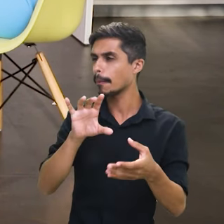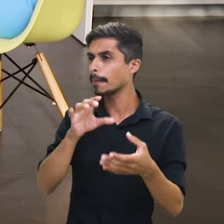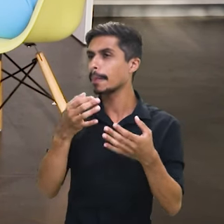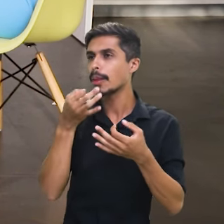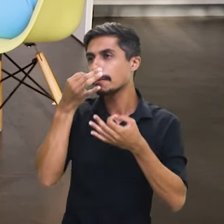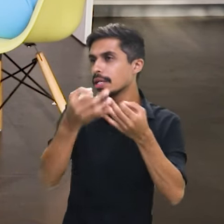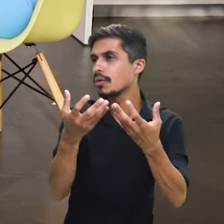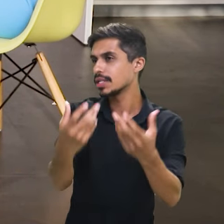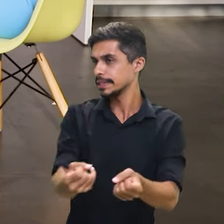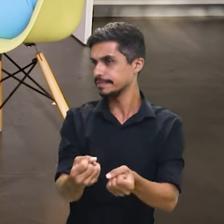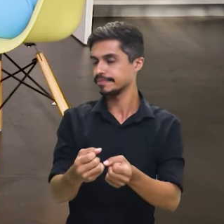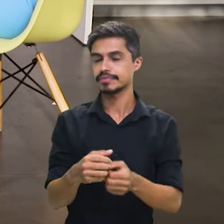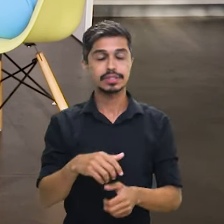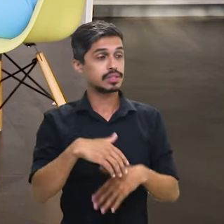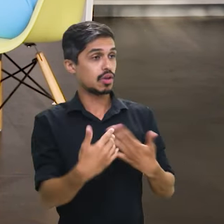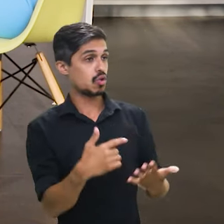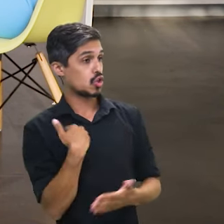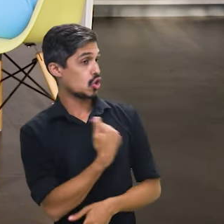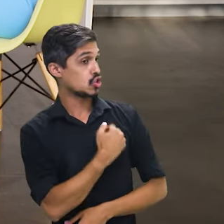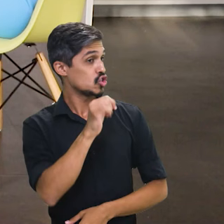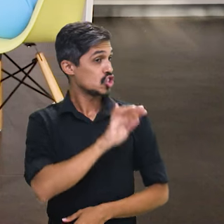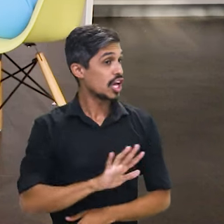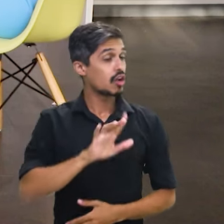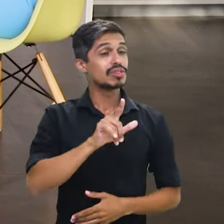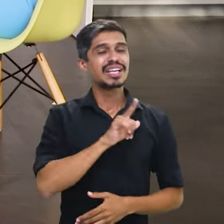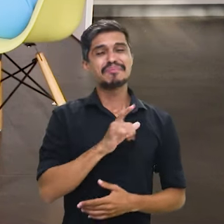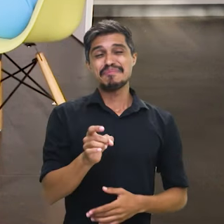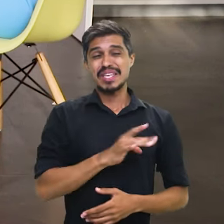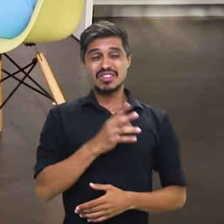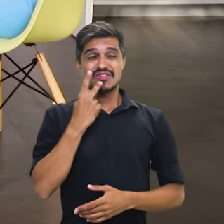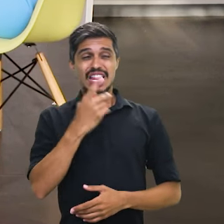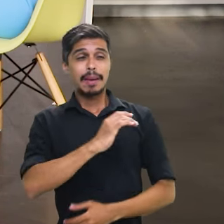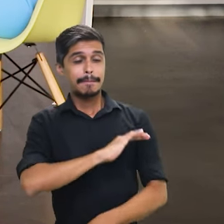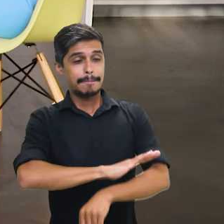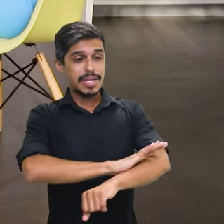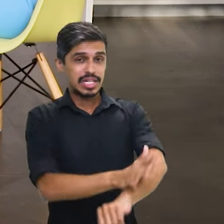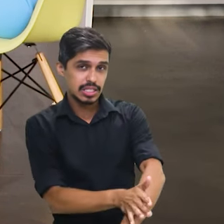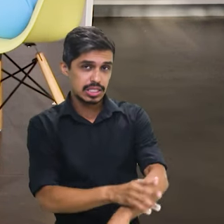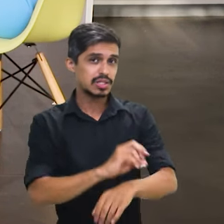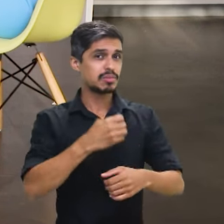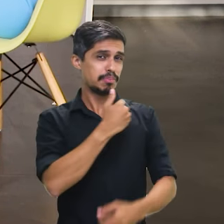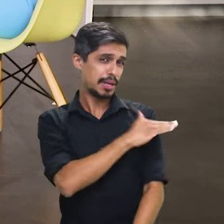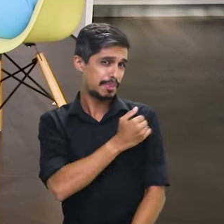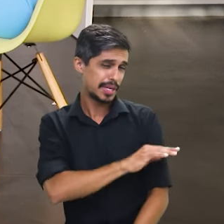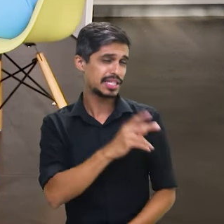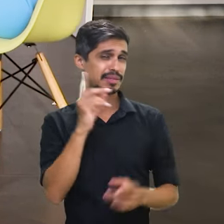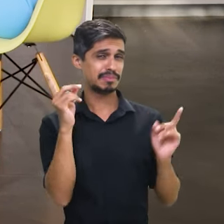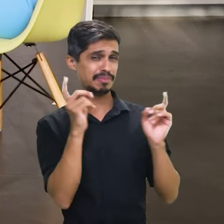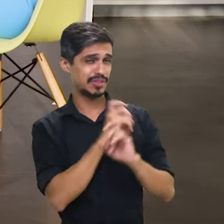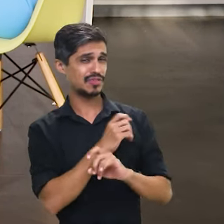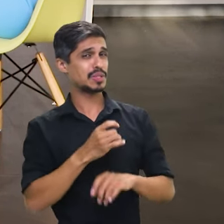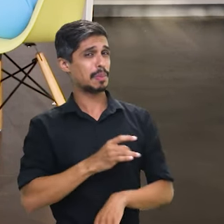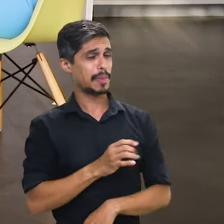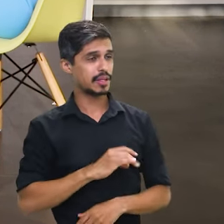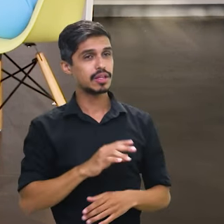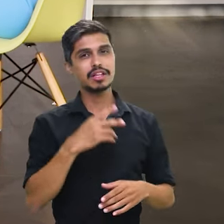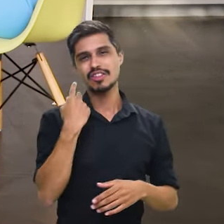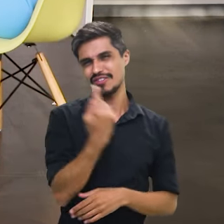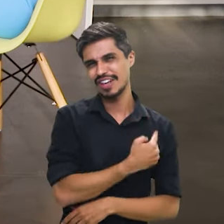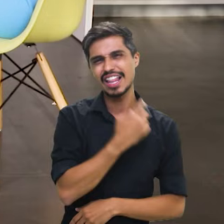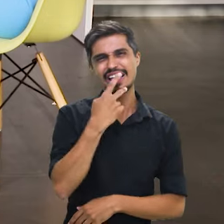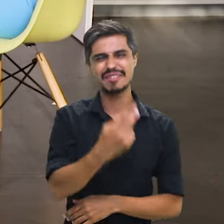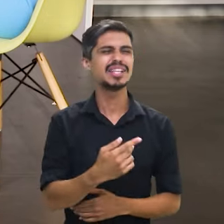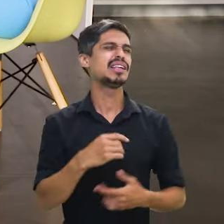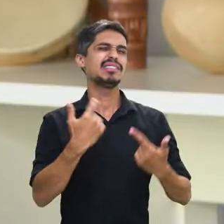Bem, nós, no geral, temos muito medo de falar sobre preconceito e sobre racismo. Nós preferimos dizer que não temos